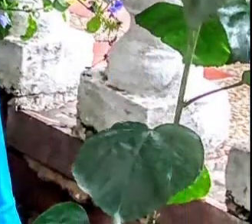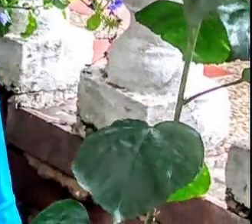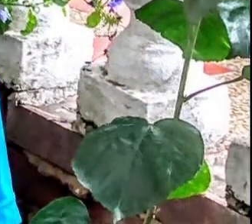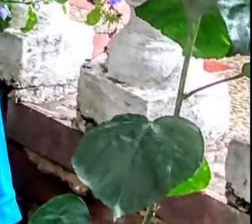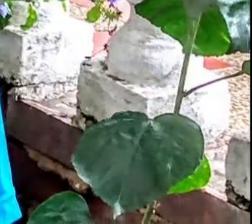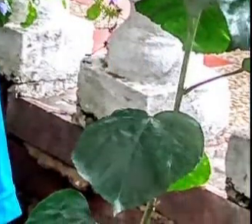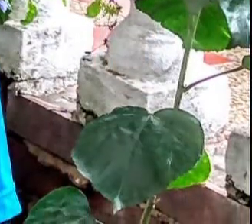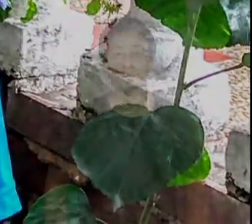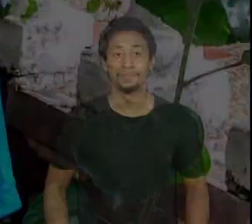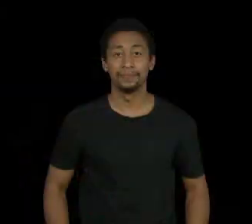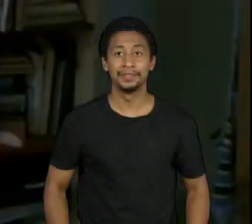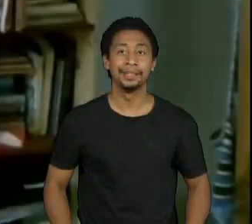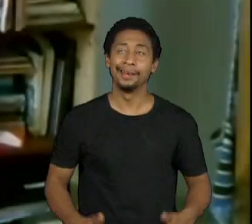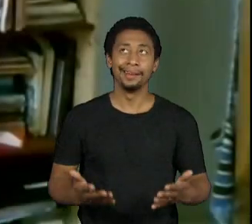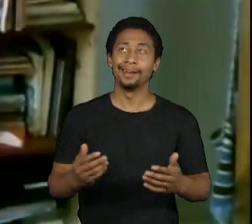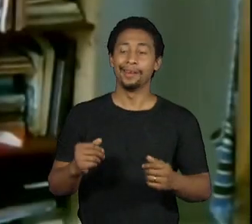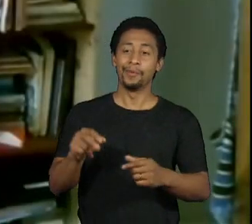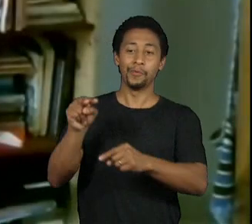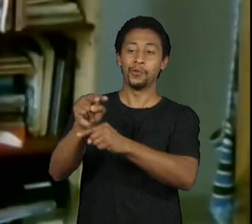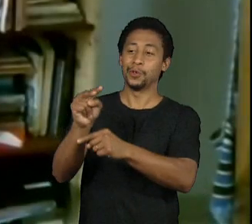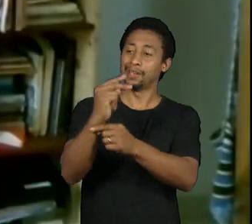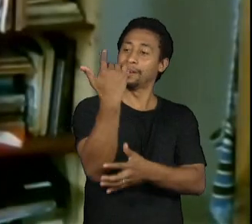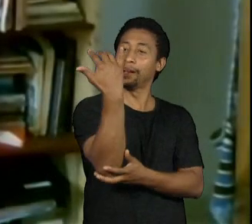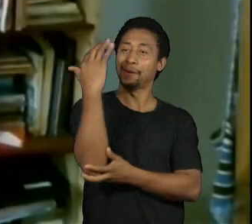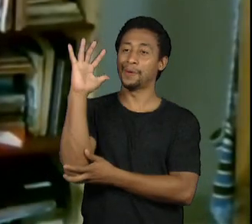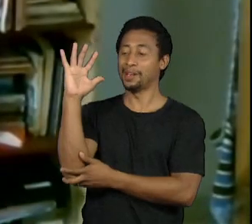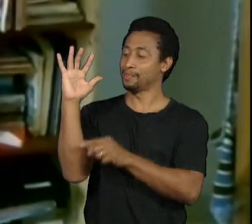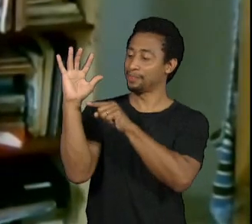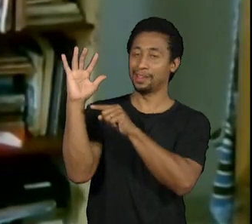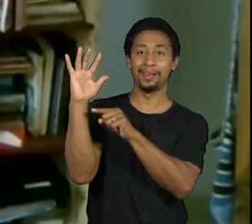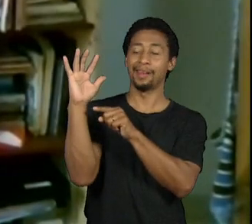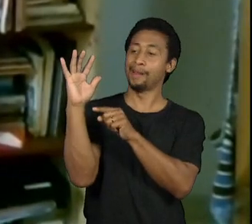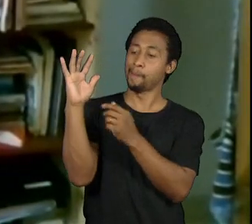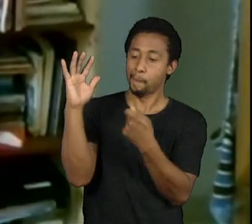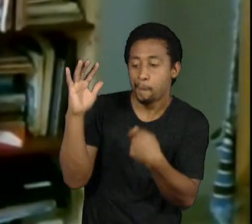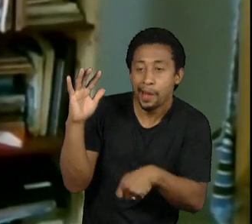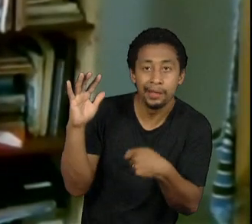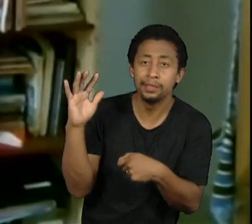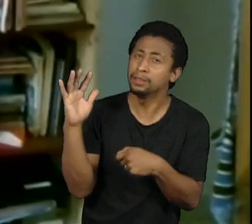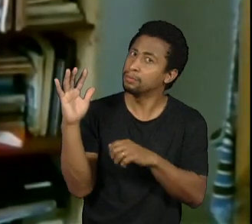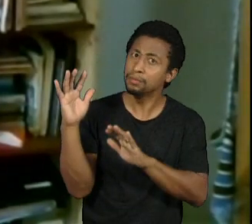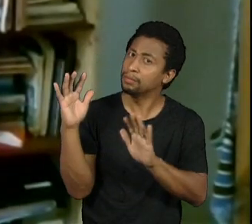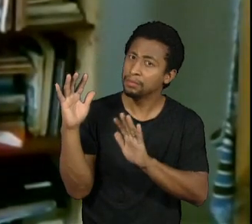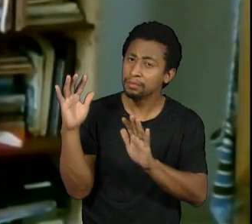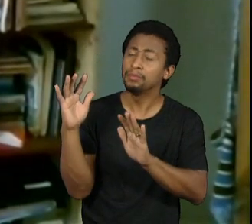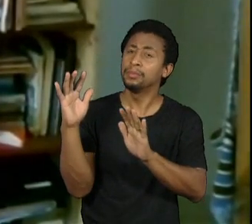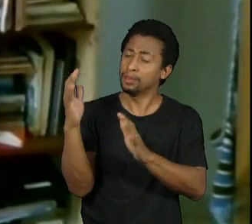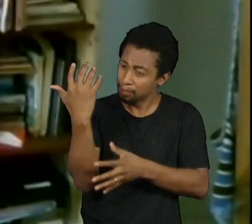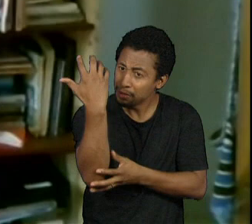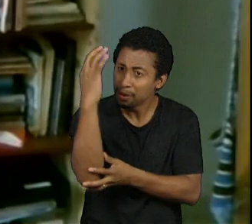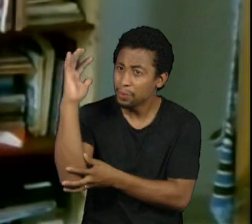Não só porque dependemos dela, mas também porque a natureza é algo impressionante, algo